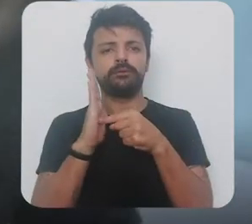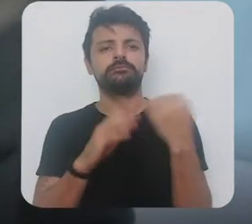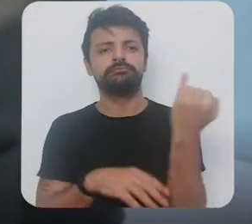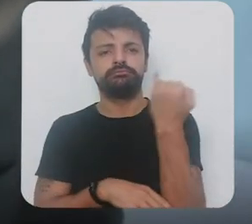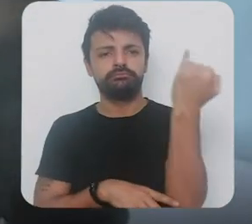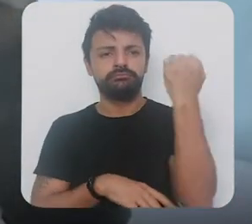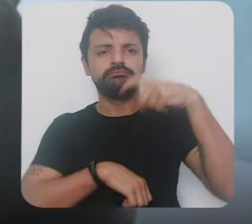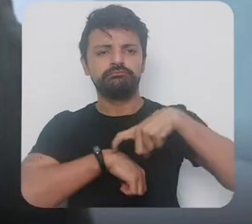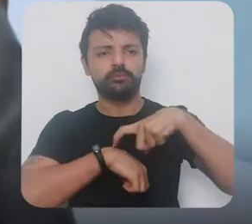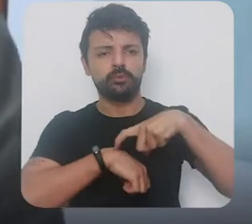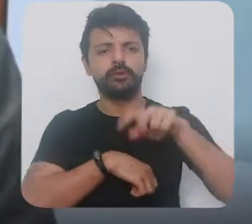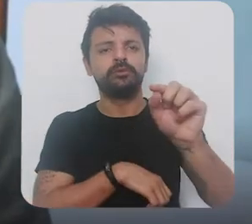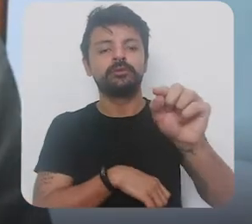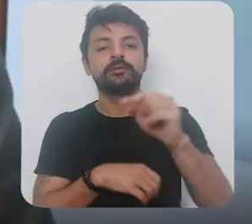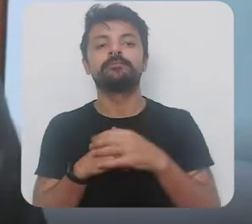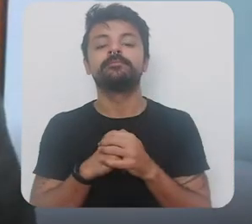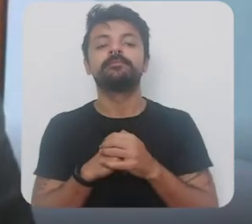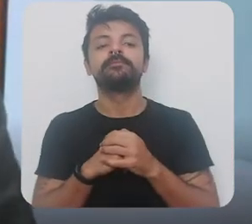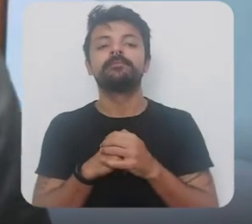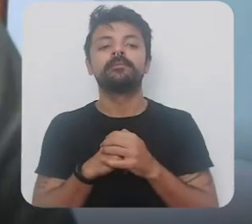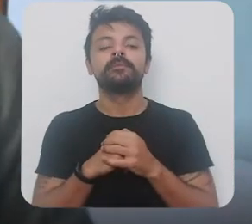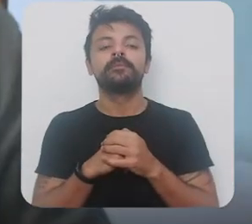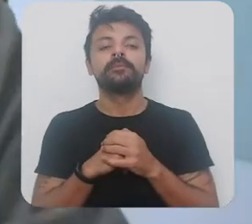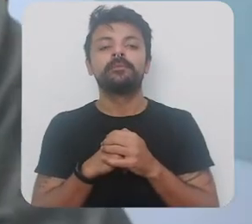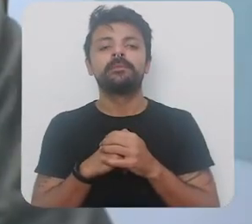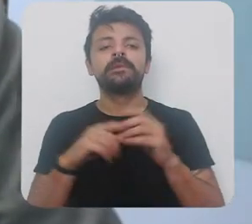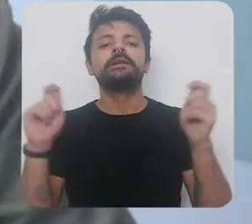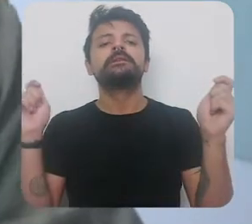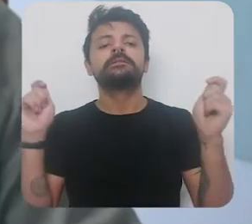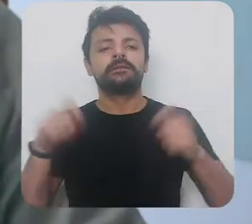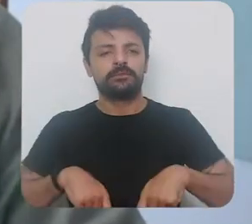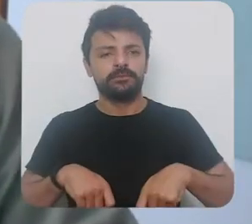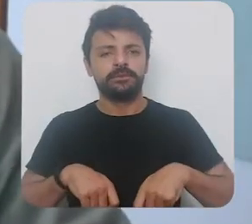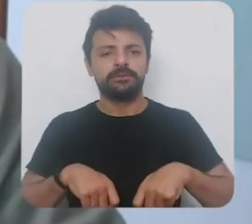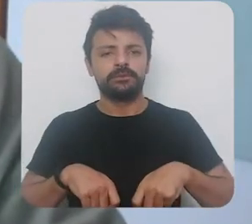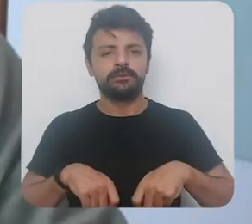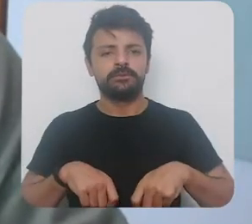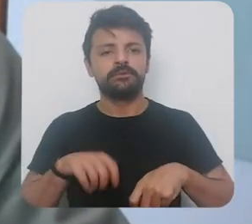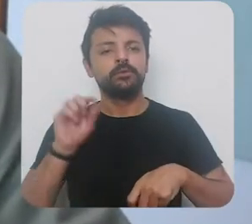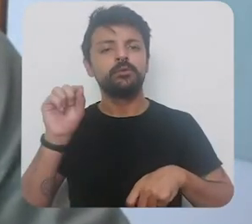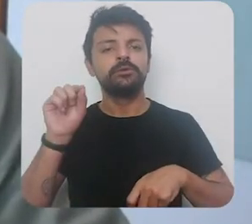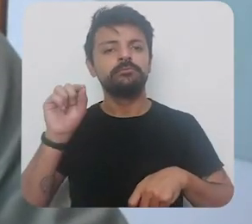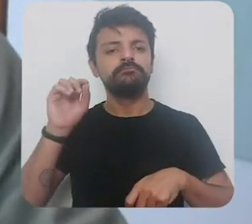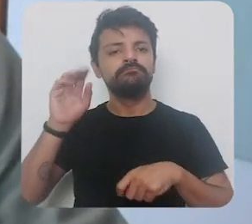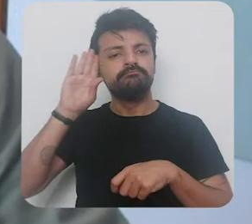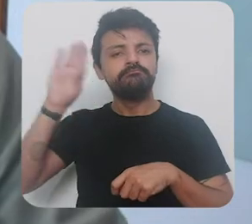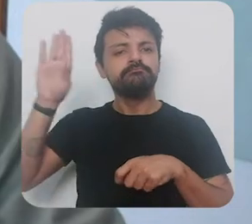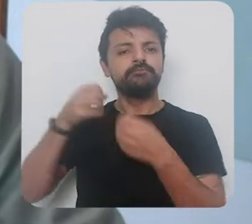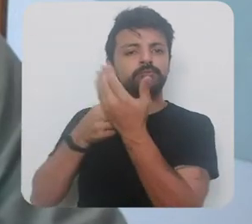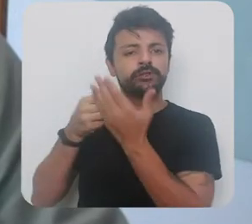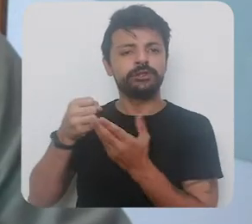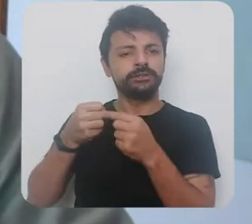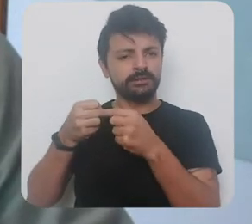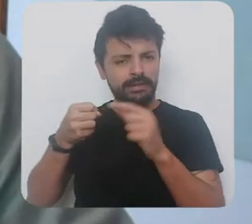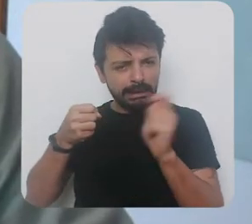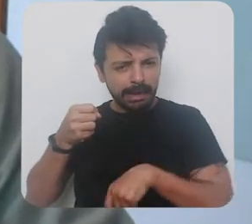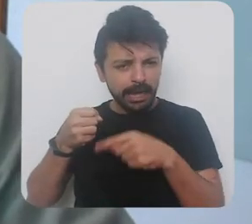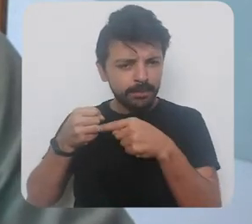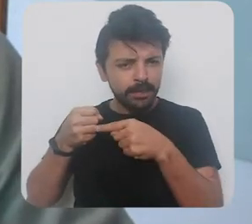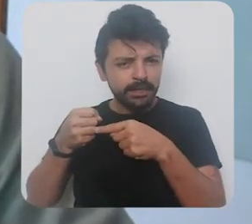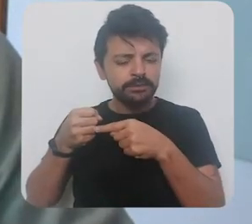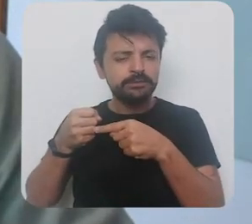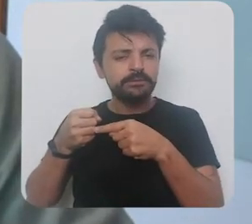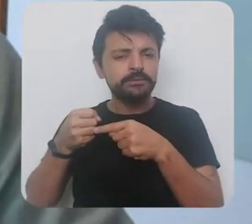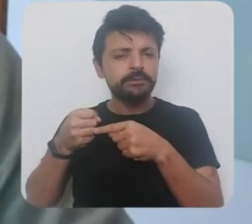relevantes no momento a capacidade do principalmente do Estado reagir a